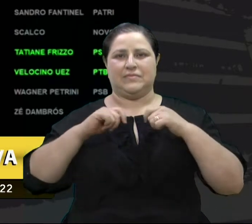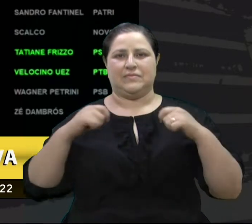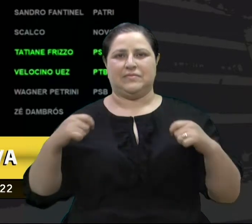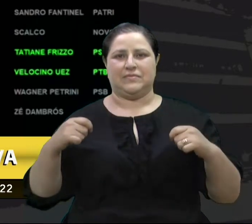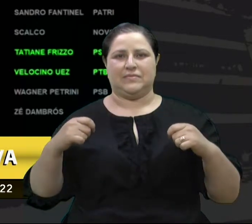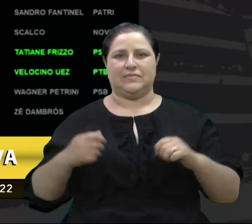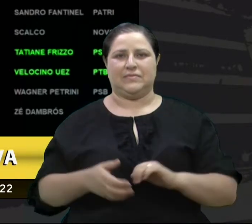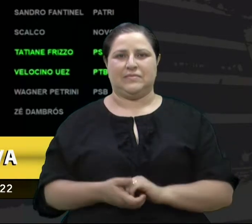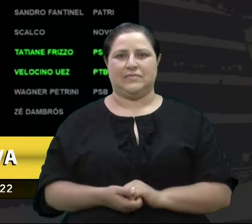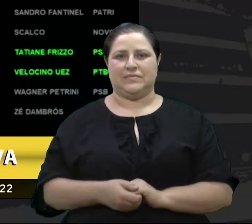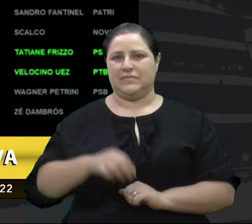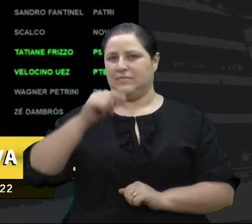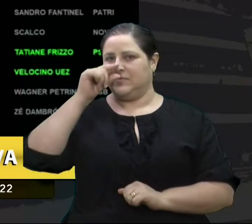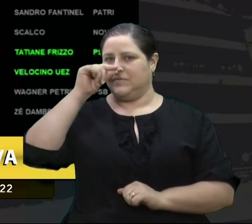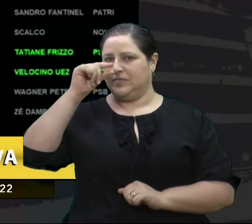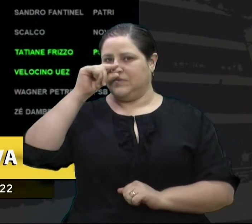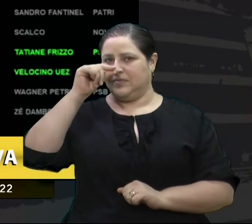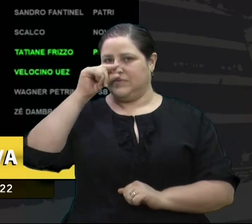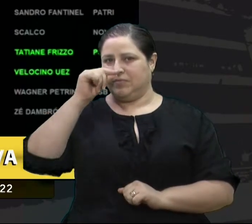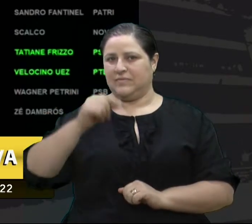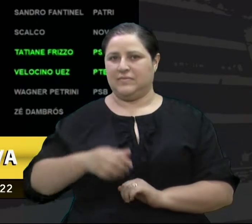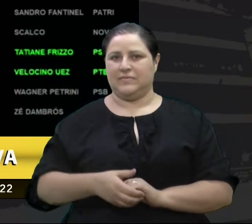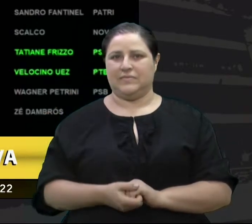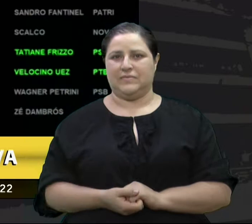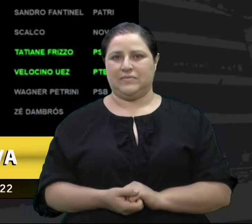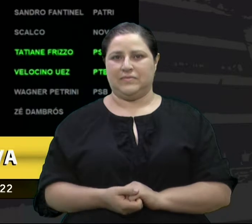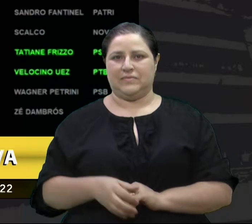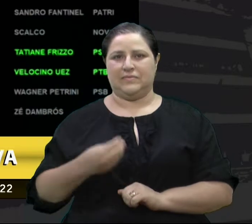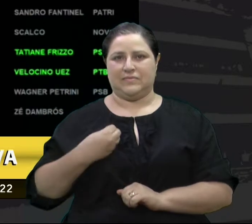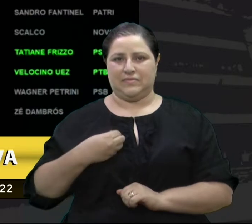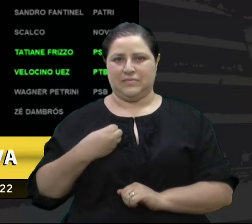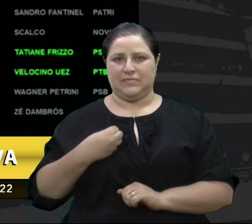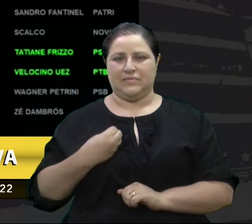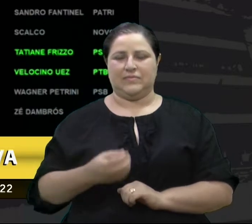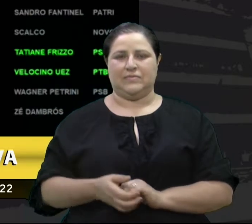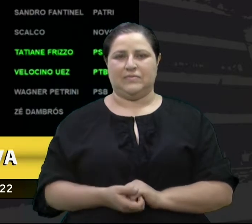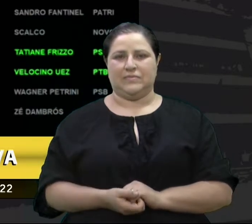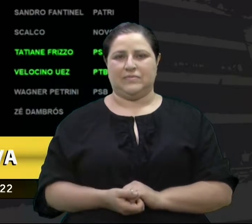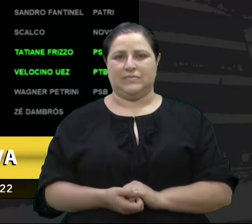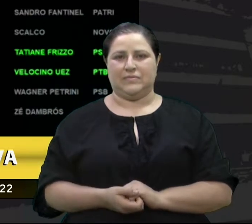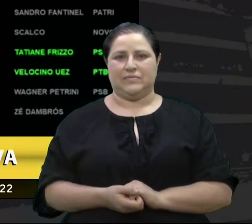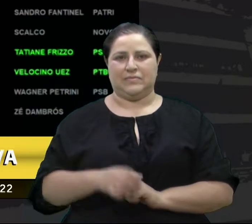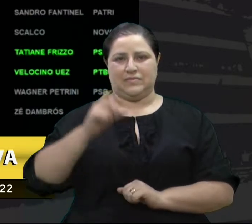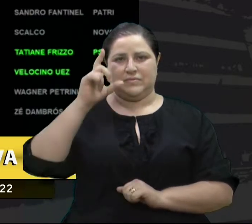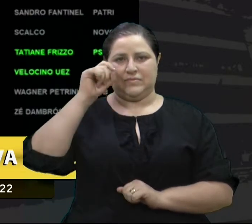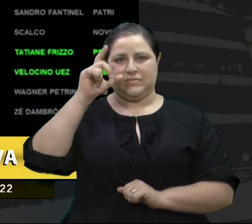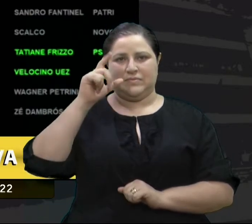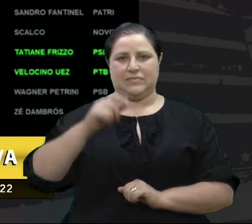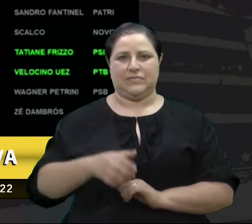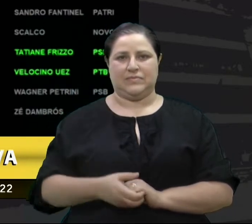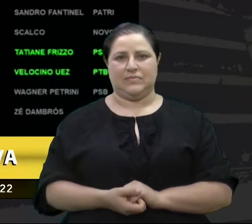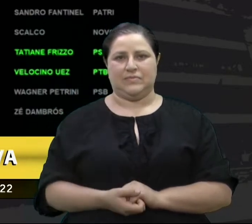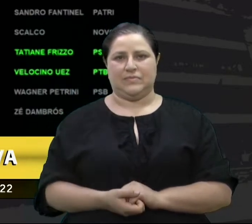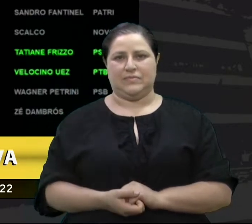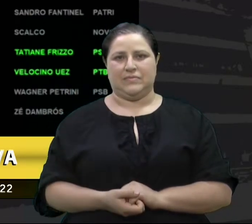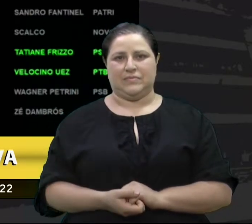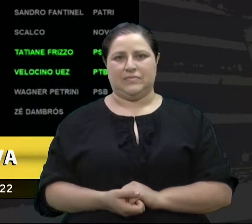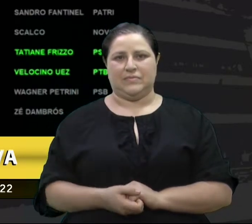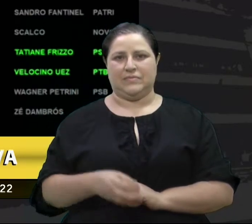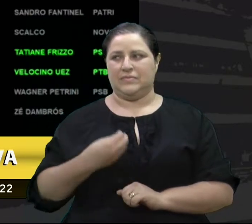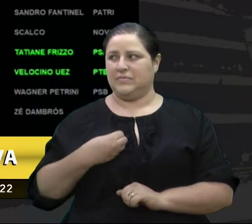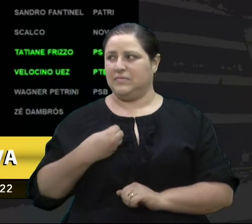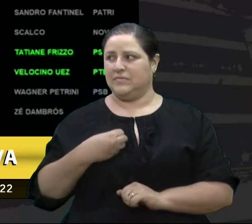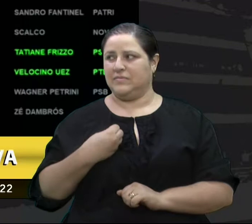Vereador Sandro Fantinel. Presente, senhora presidente. Vereador Scalco. Presente.